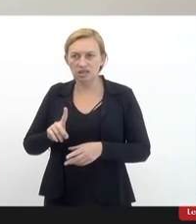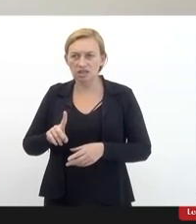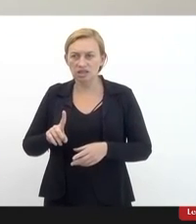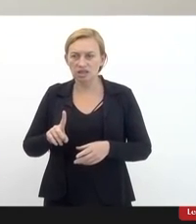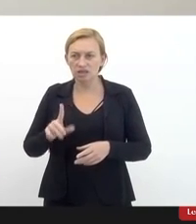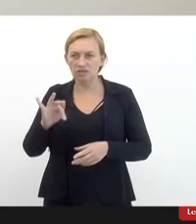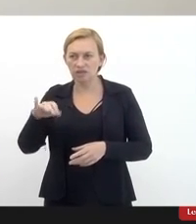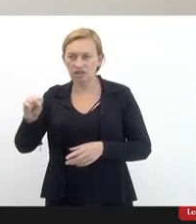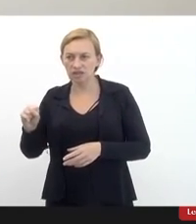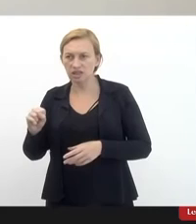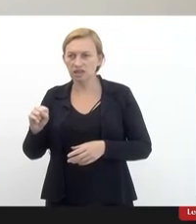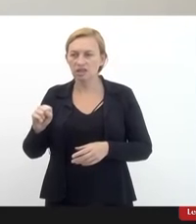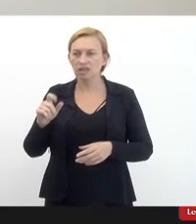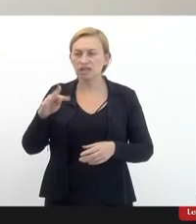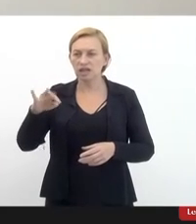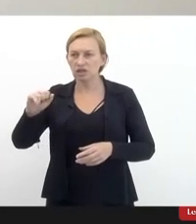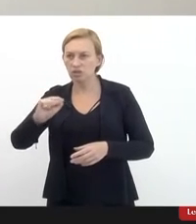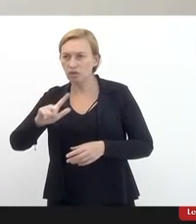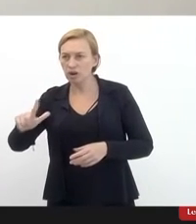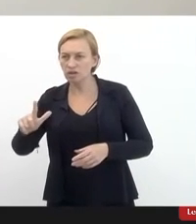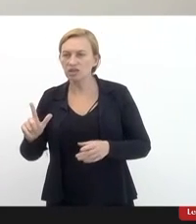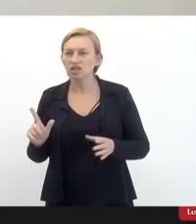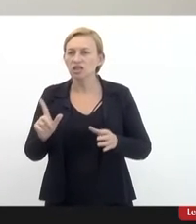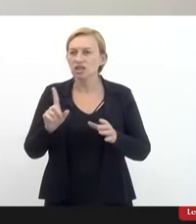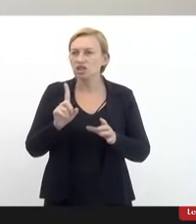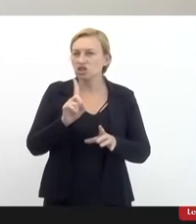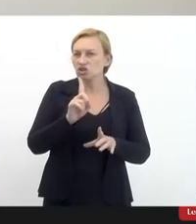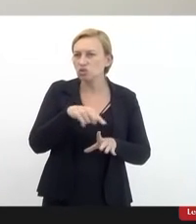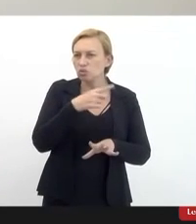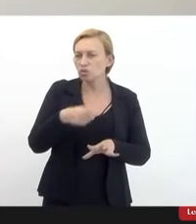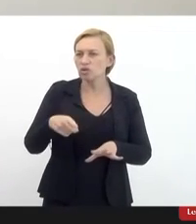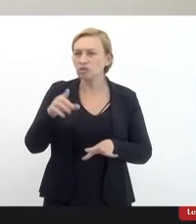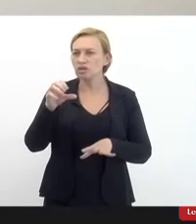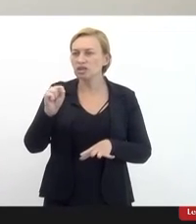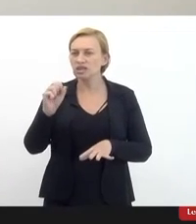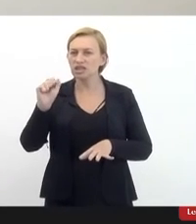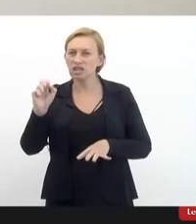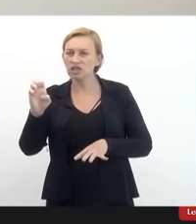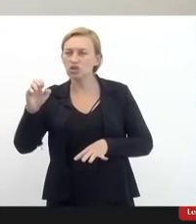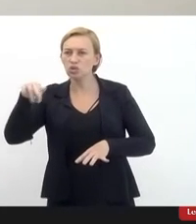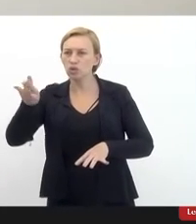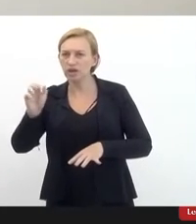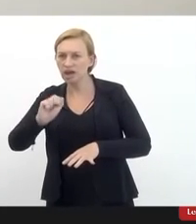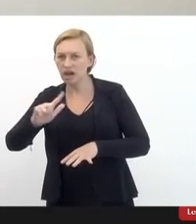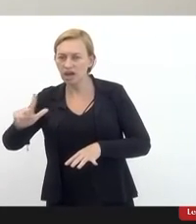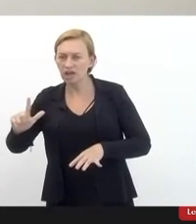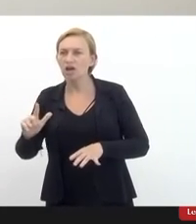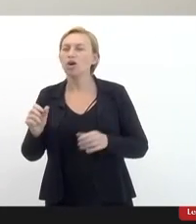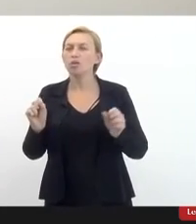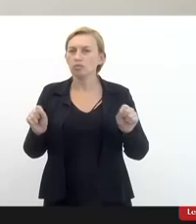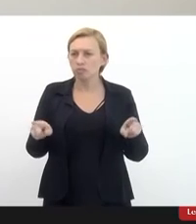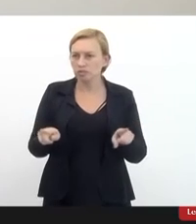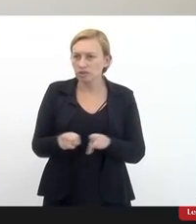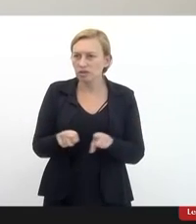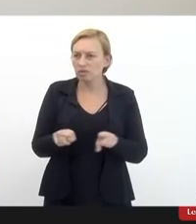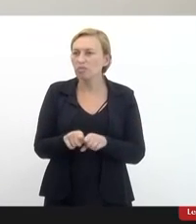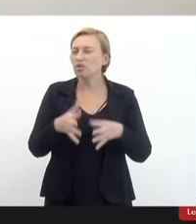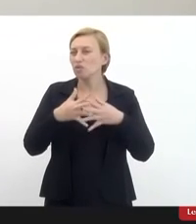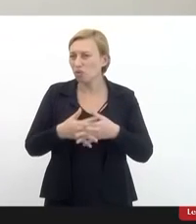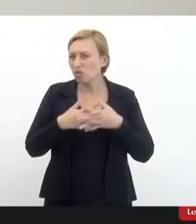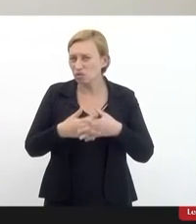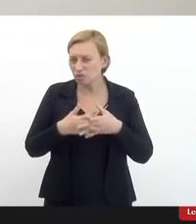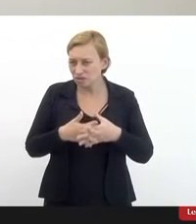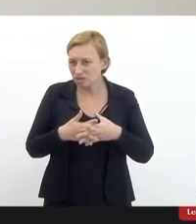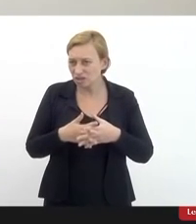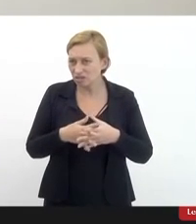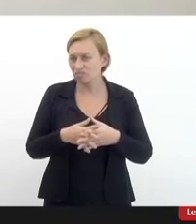excluindo as deficiências sensoriais isso pode gerar também um transtorno e uma